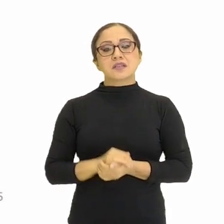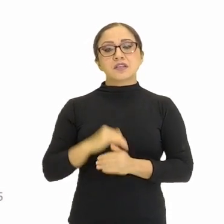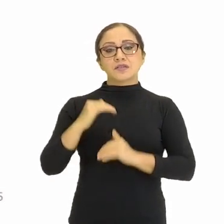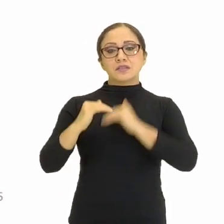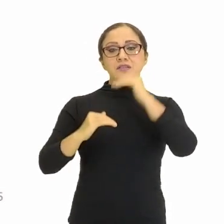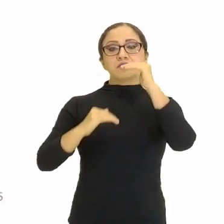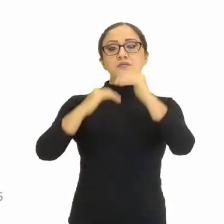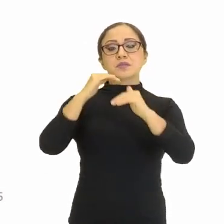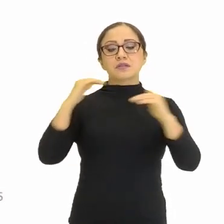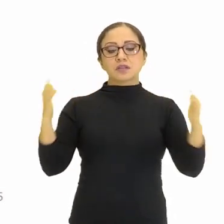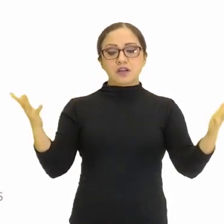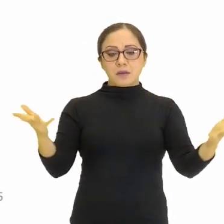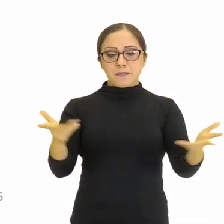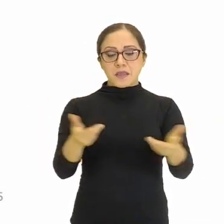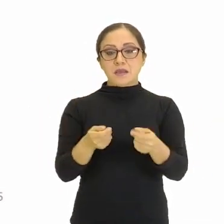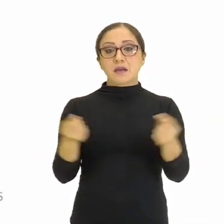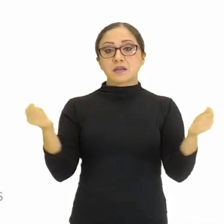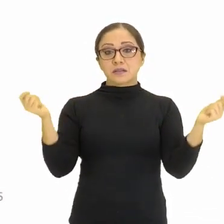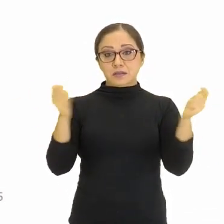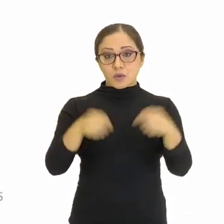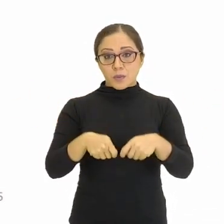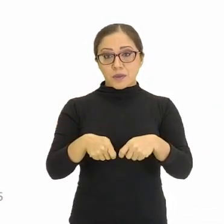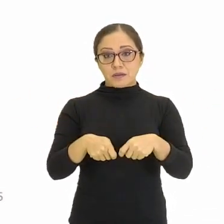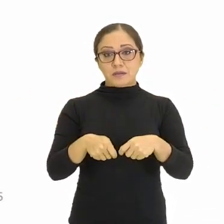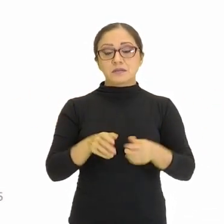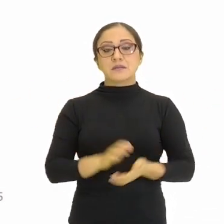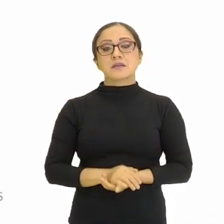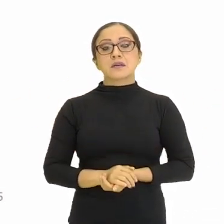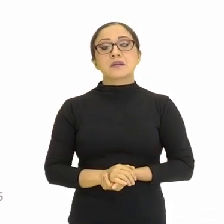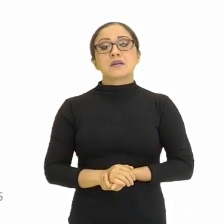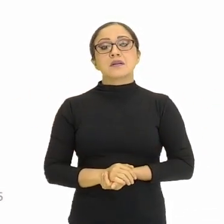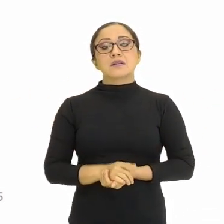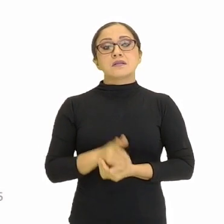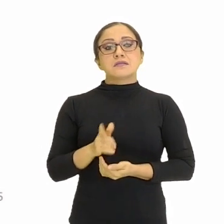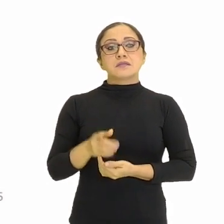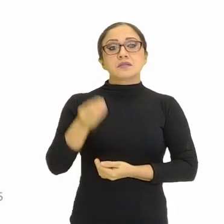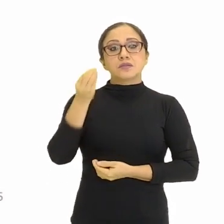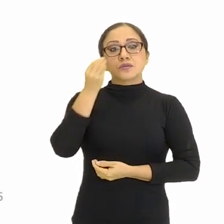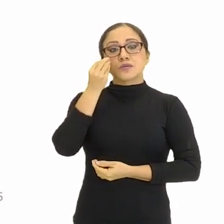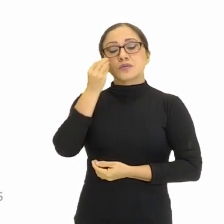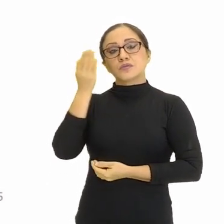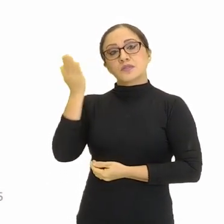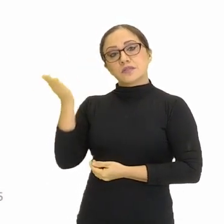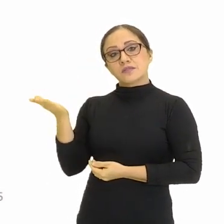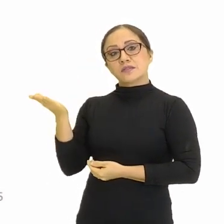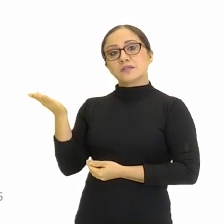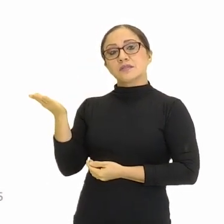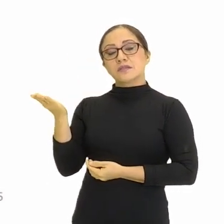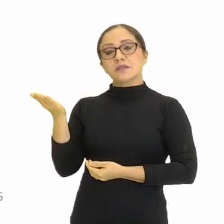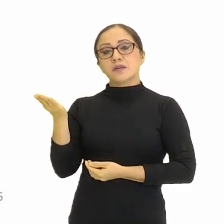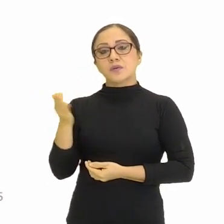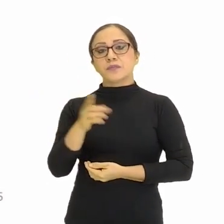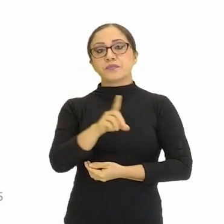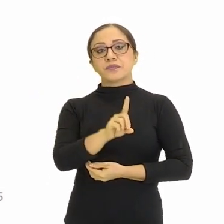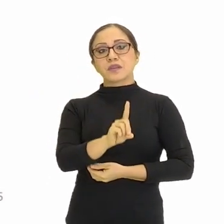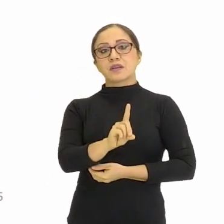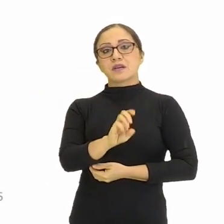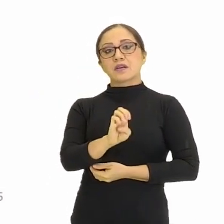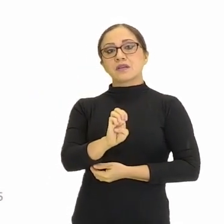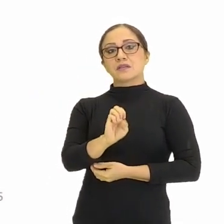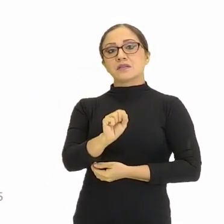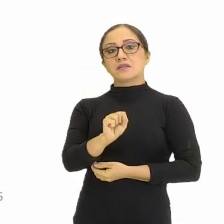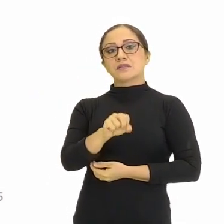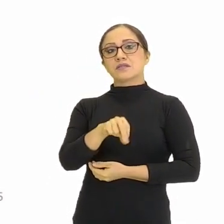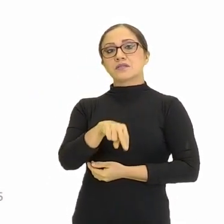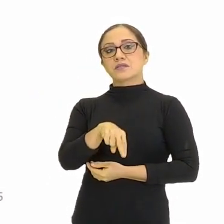competências. Já falei da observação. Aí, na observação, entra mais um ponto, que é a desnaturalização. Às vezes, as